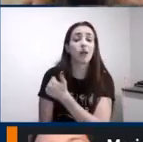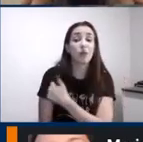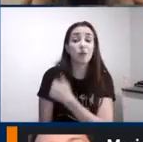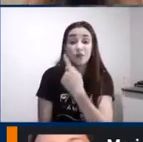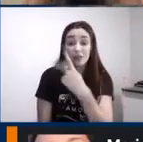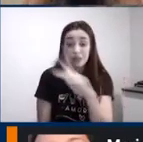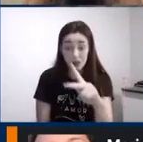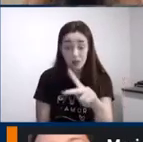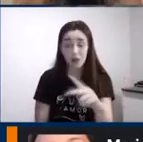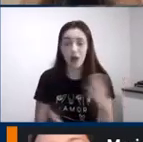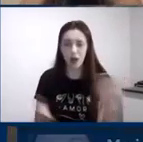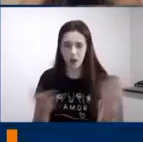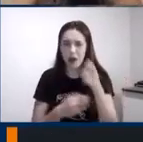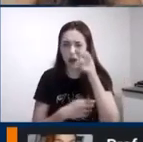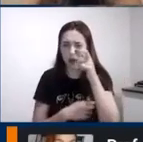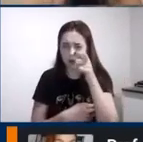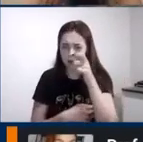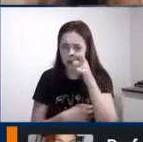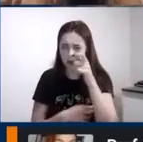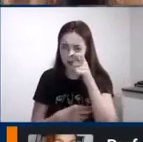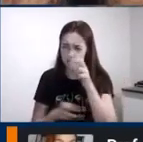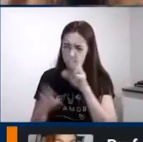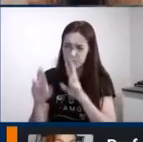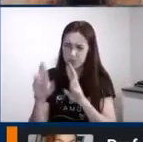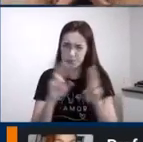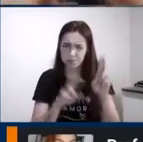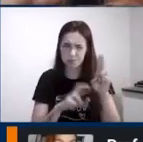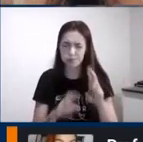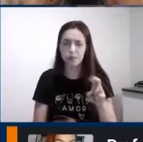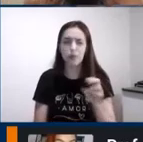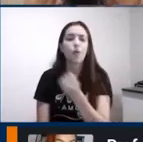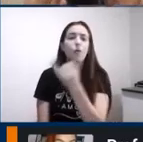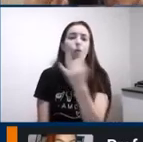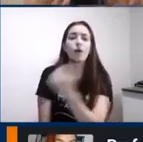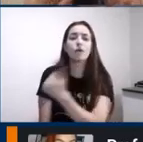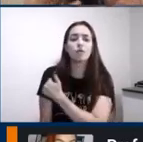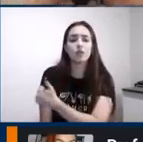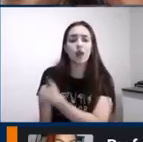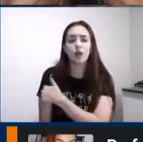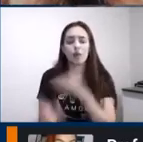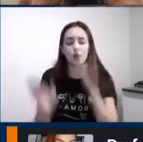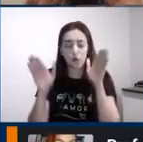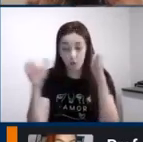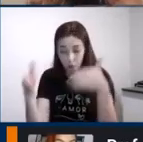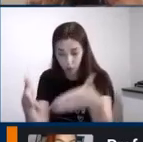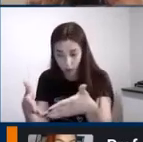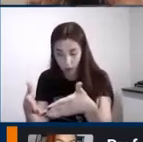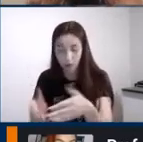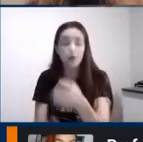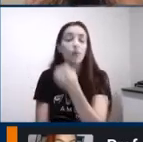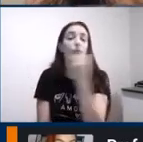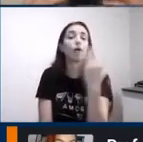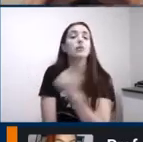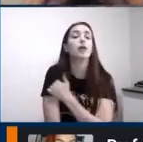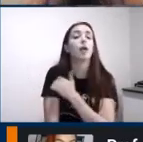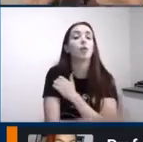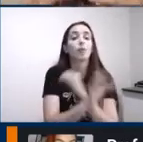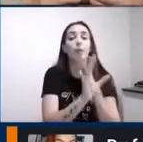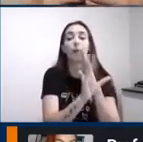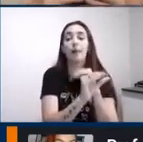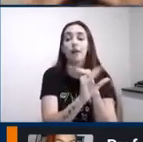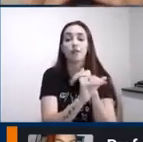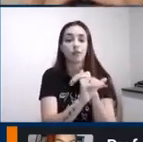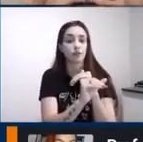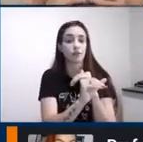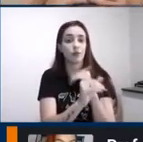observem isso o comportamento dele quando que o comportamento começa a se desorganizar começa a mudar ele